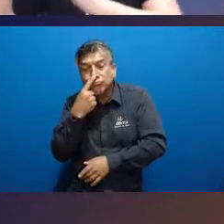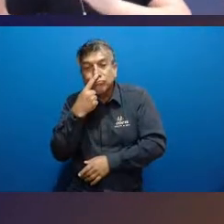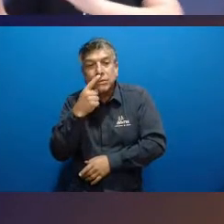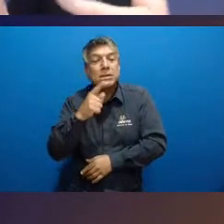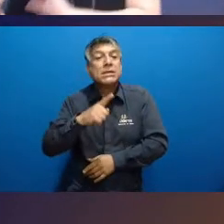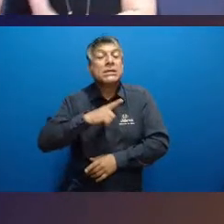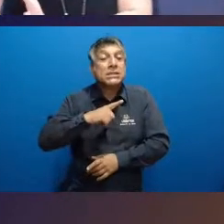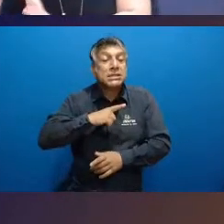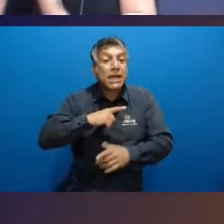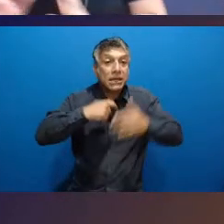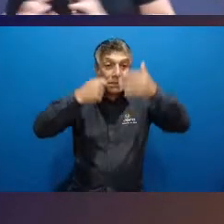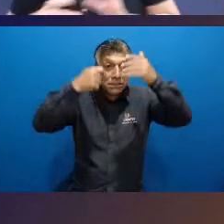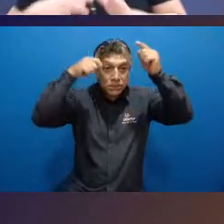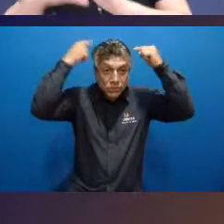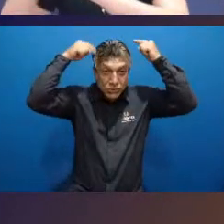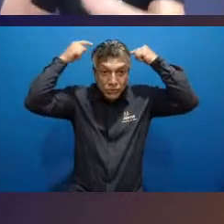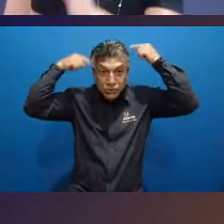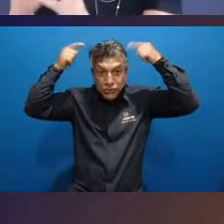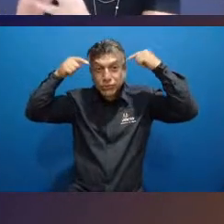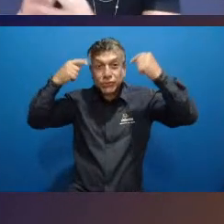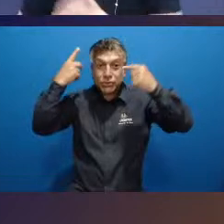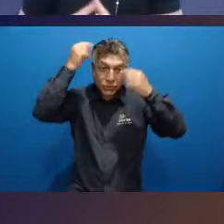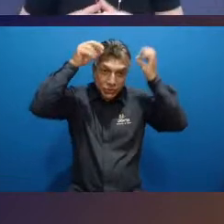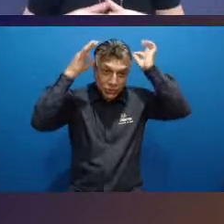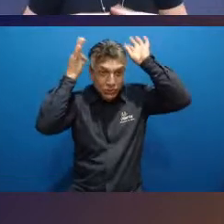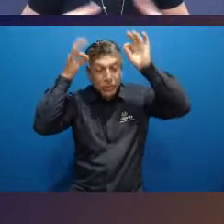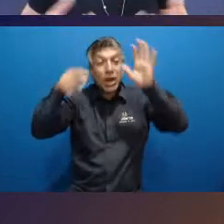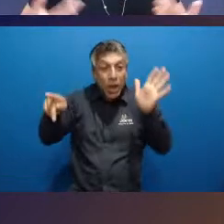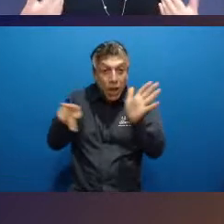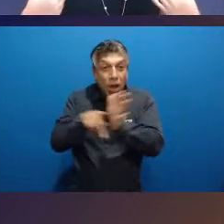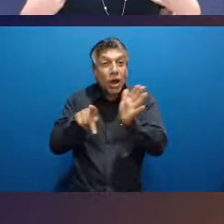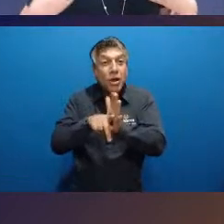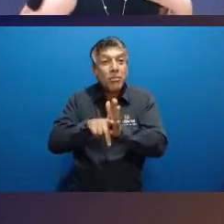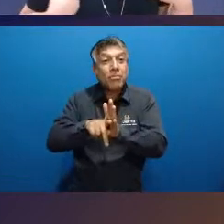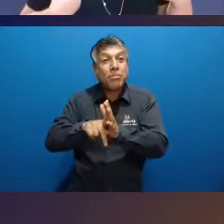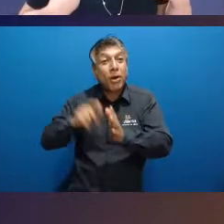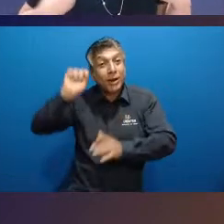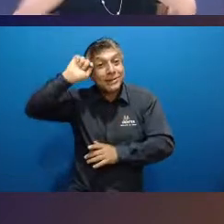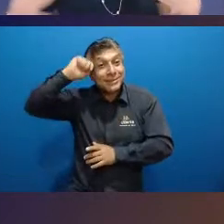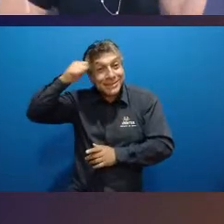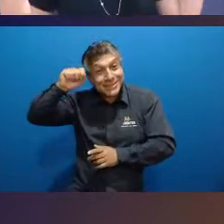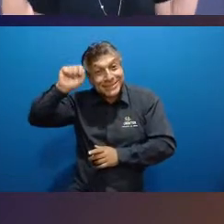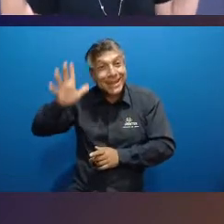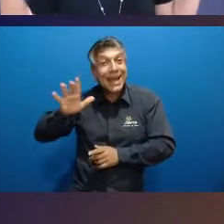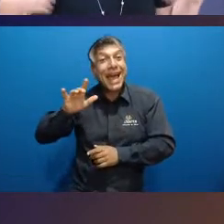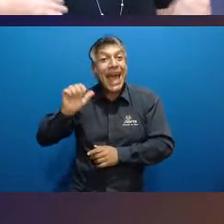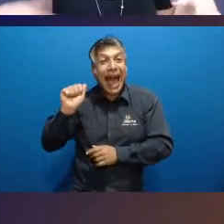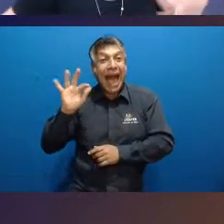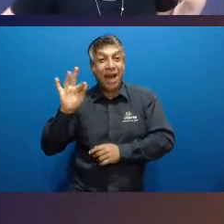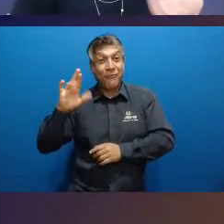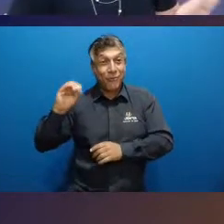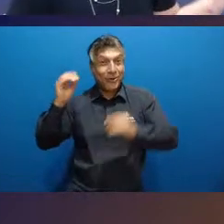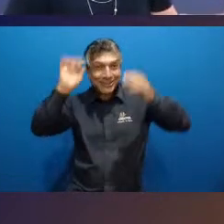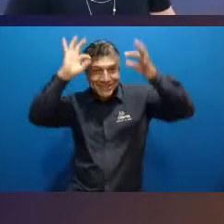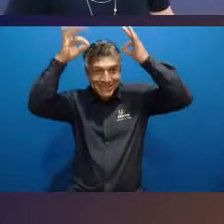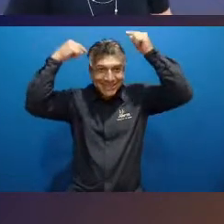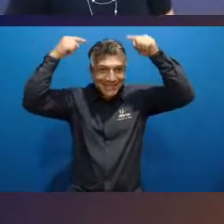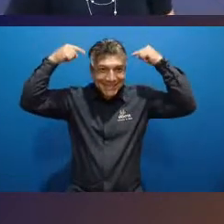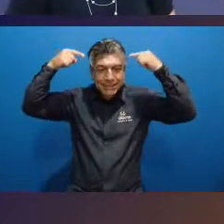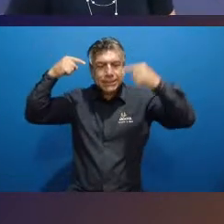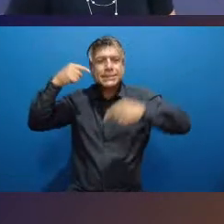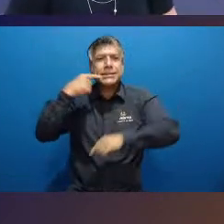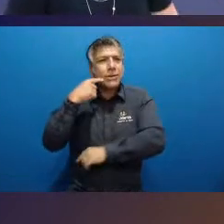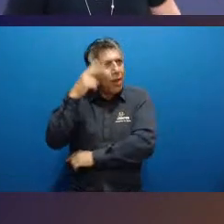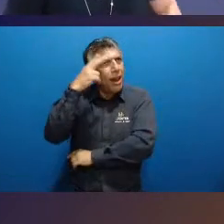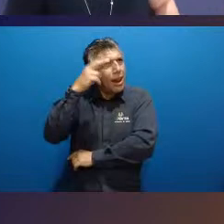para negros, cabelo afro, então ali naquele, né, parece que me relembra um pouco uma época de segregação até racial que nós